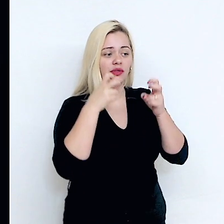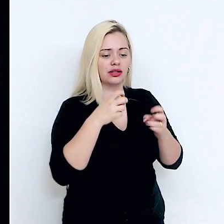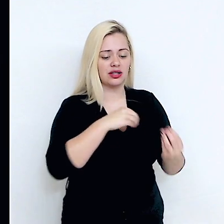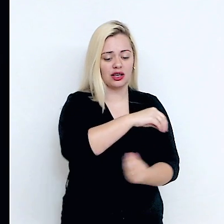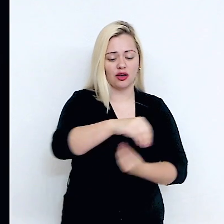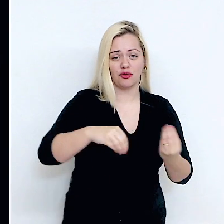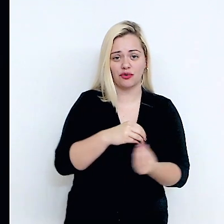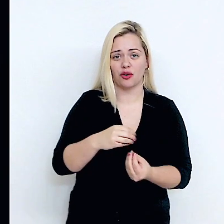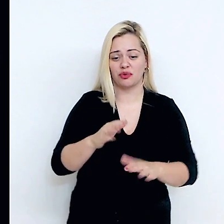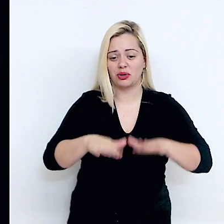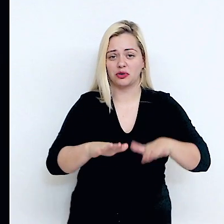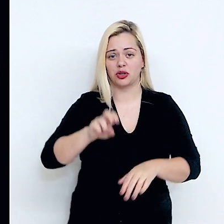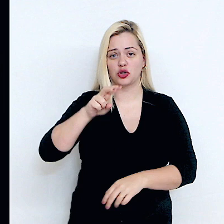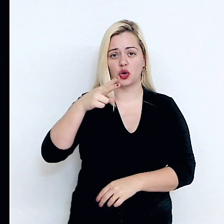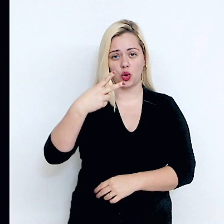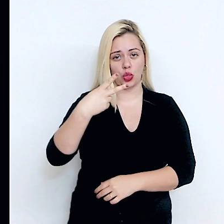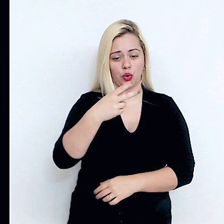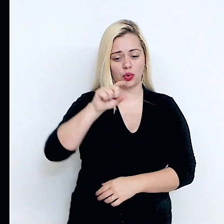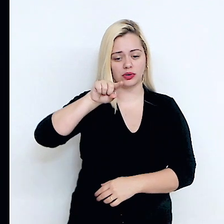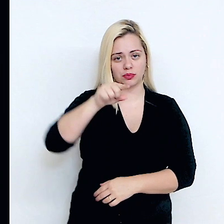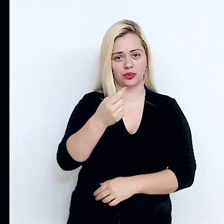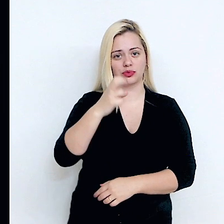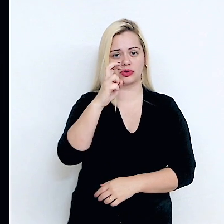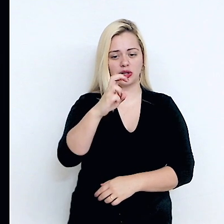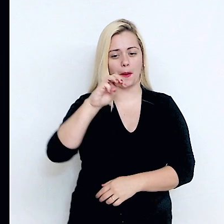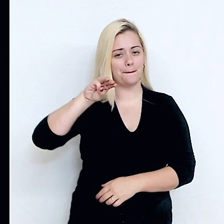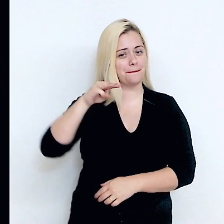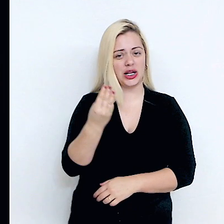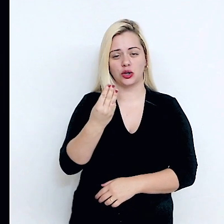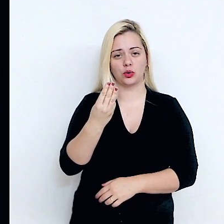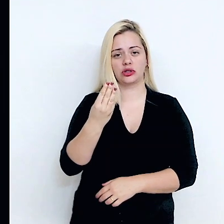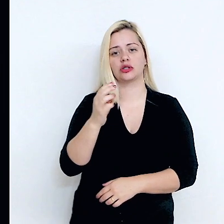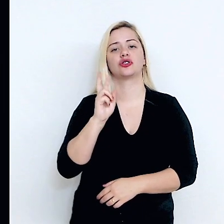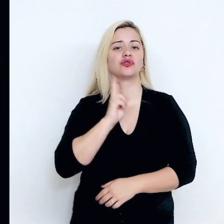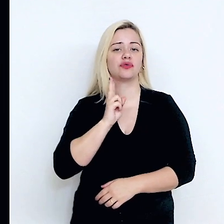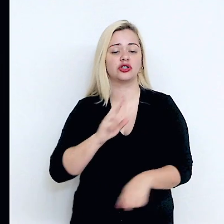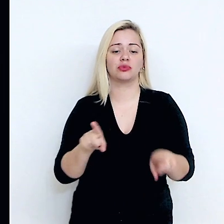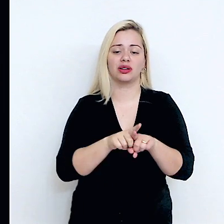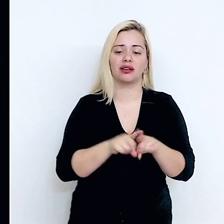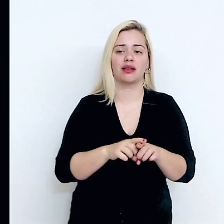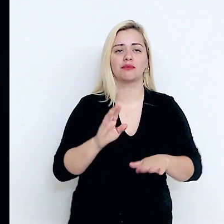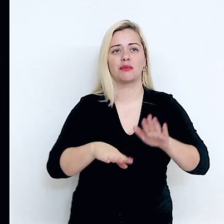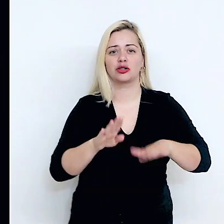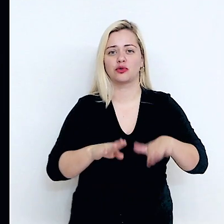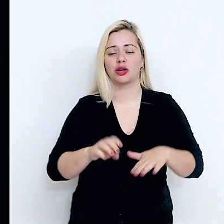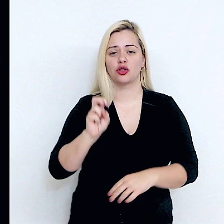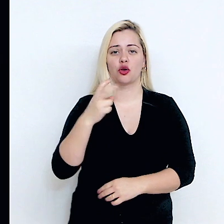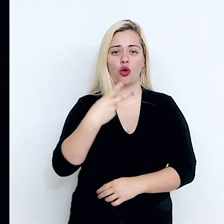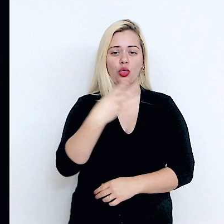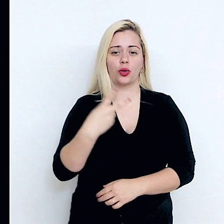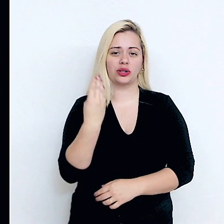vítimas e movimenta uma base de 32 bilhões de dólares por ano. Então, também